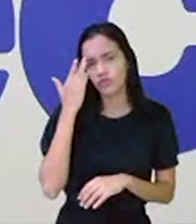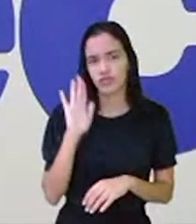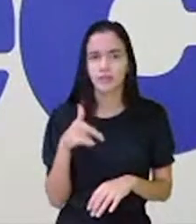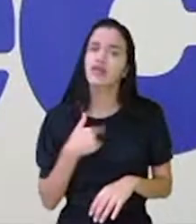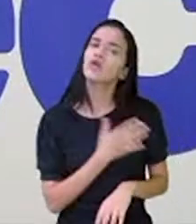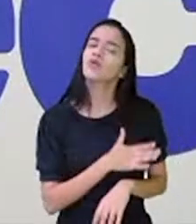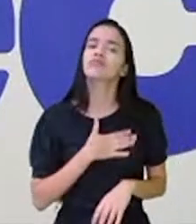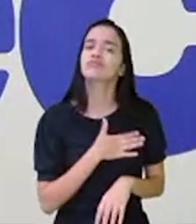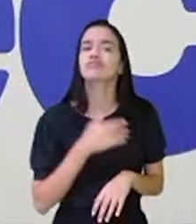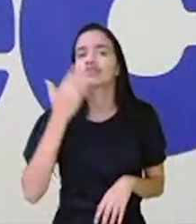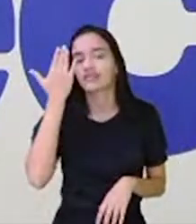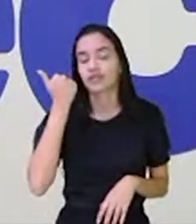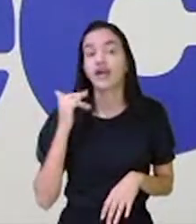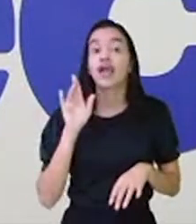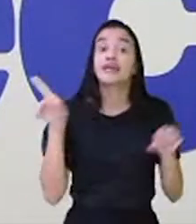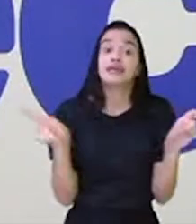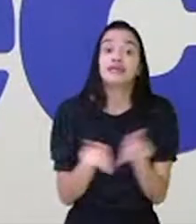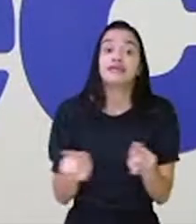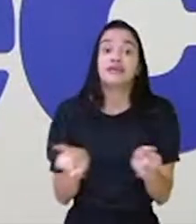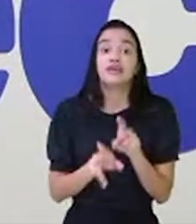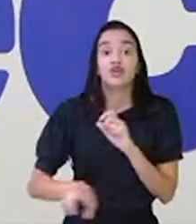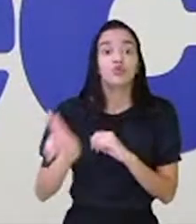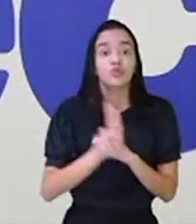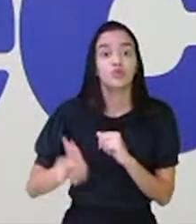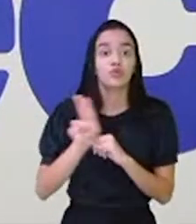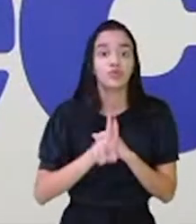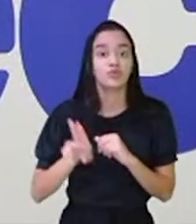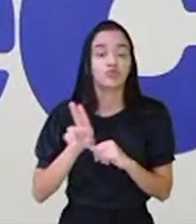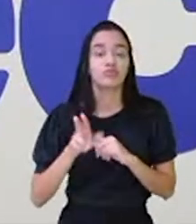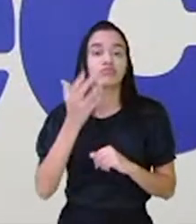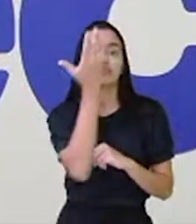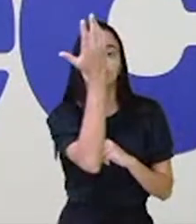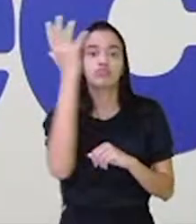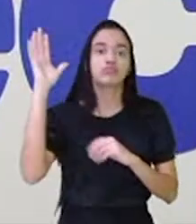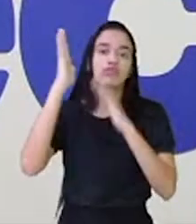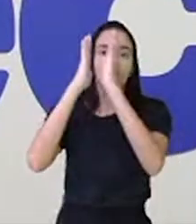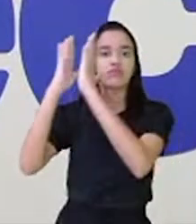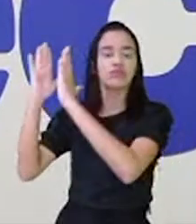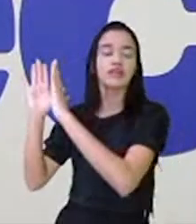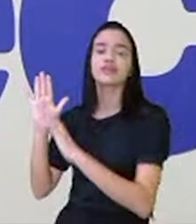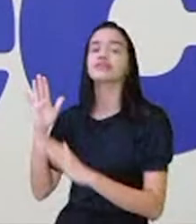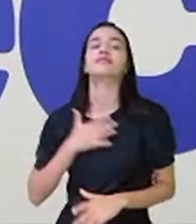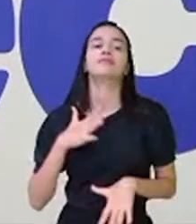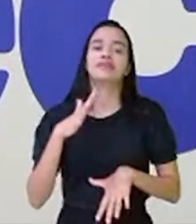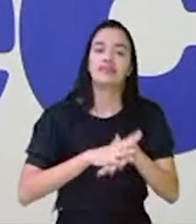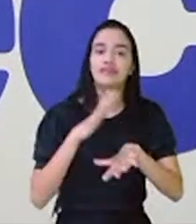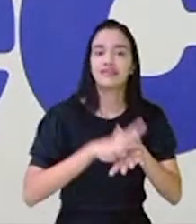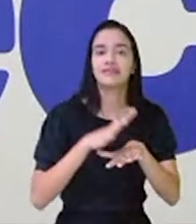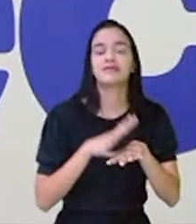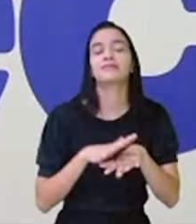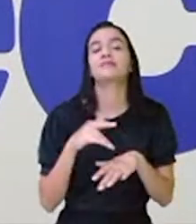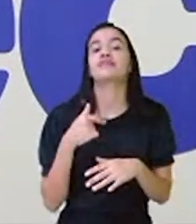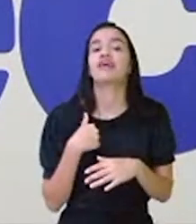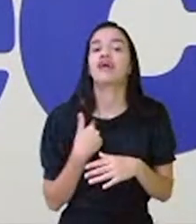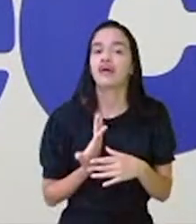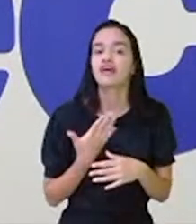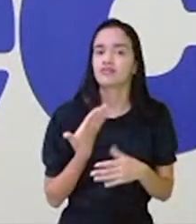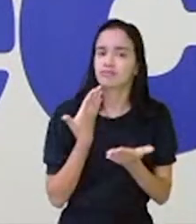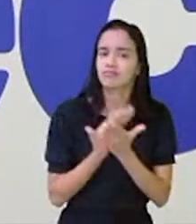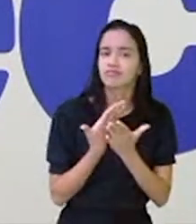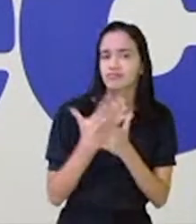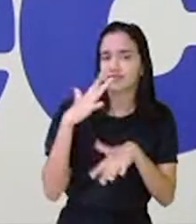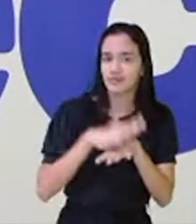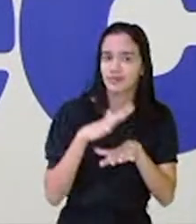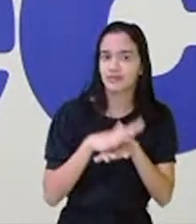gostei de saber, né? Inclusive, eu uso bastante a árvore nas minhas aulas de matemática, porque tem muitos livros bem legais que